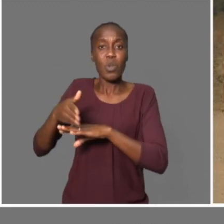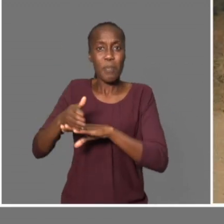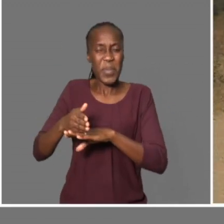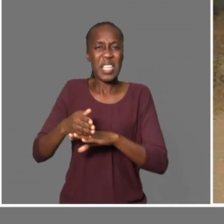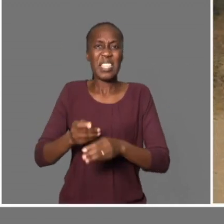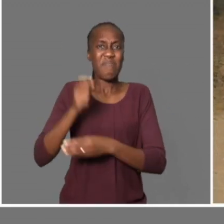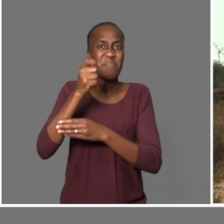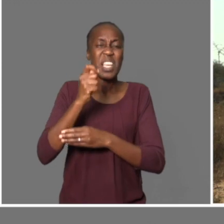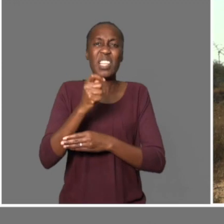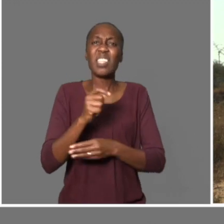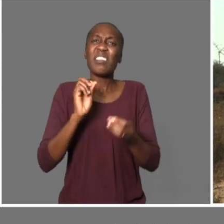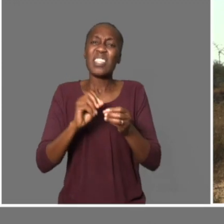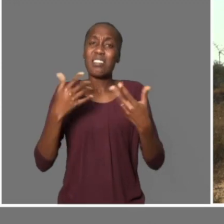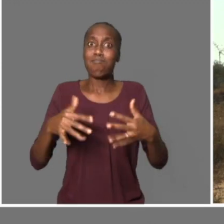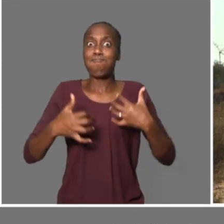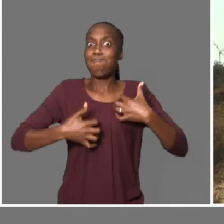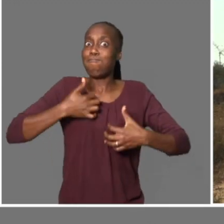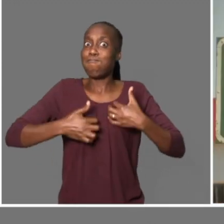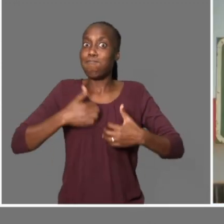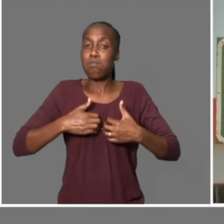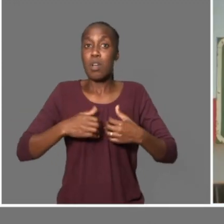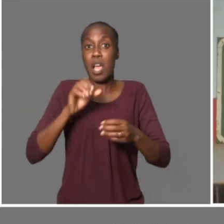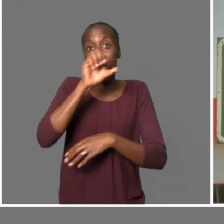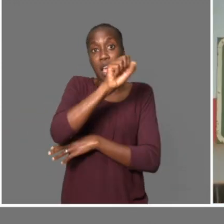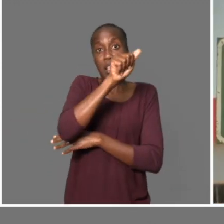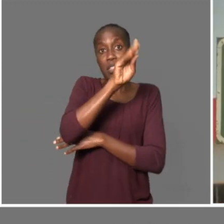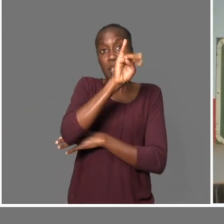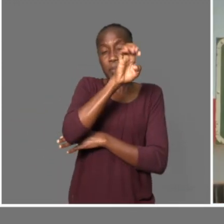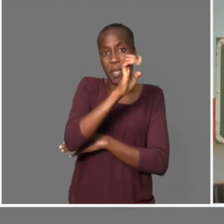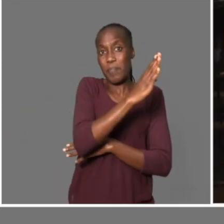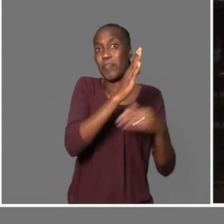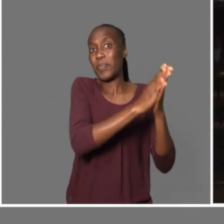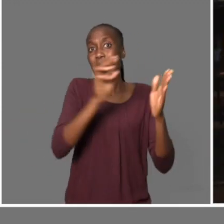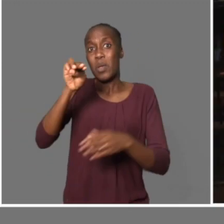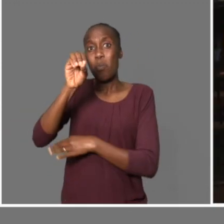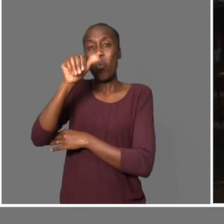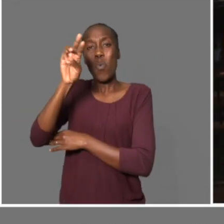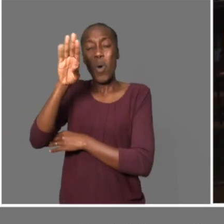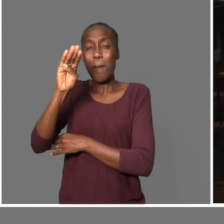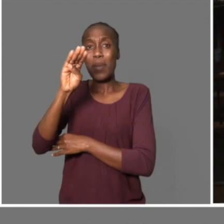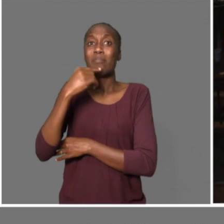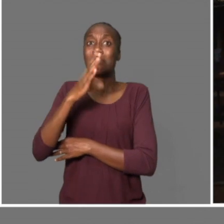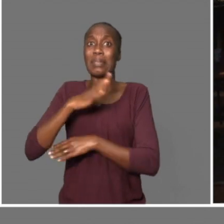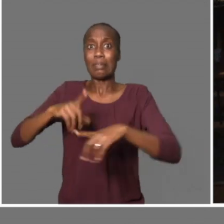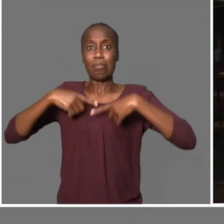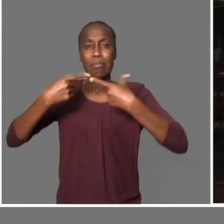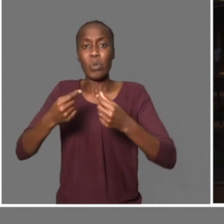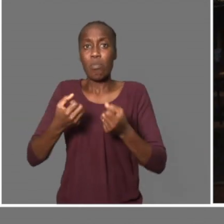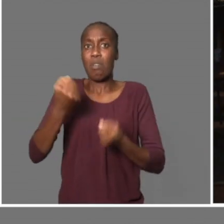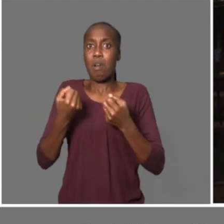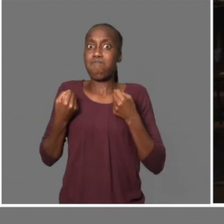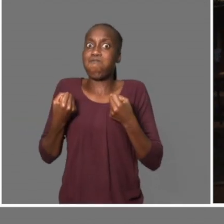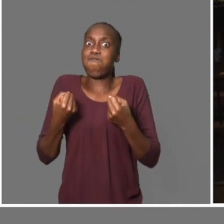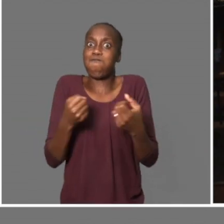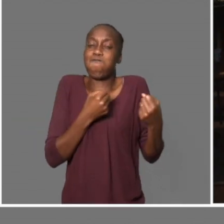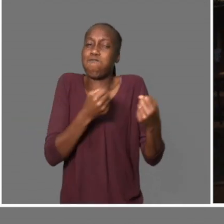das vias de acesso também preocupa os pescadores de Corumana. De Sábia para Moamba é um quebra-cabeça. Quem